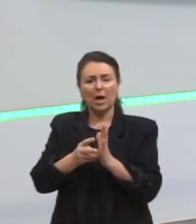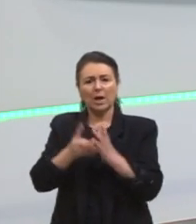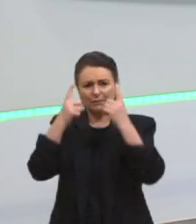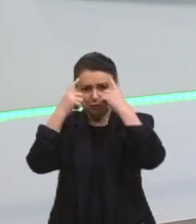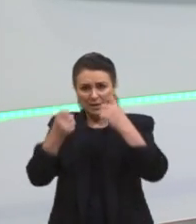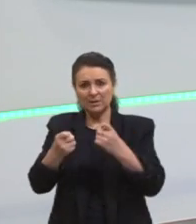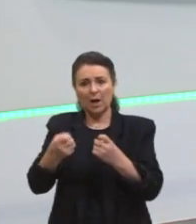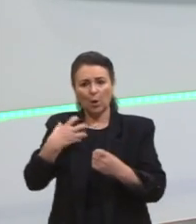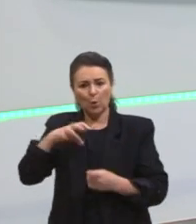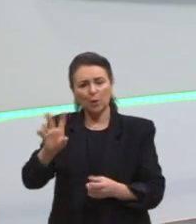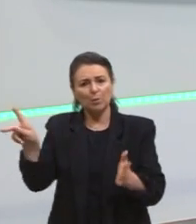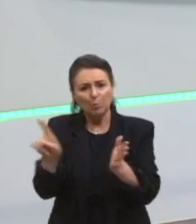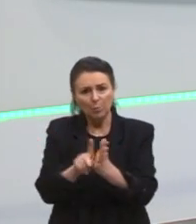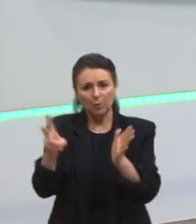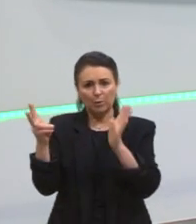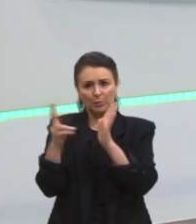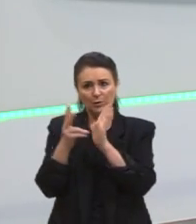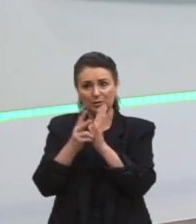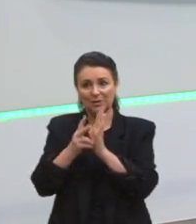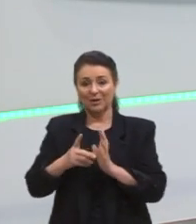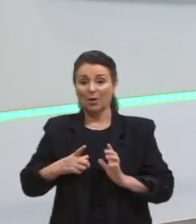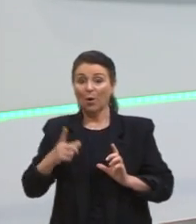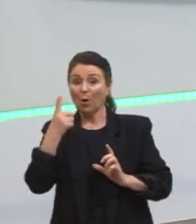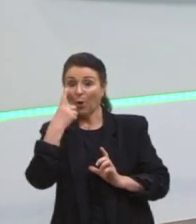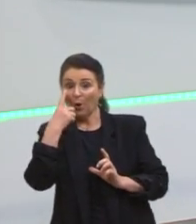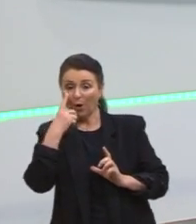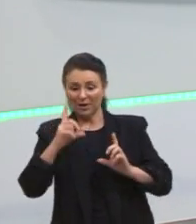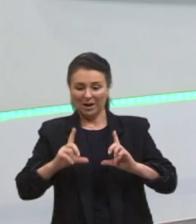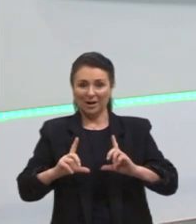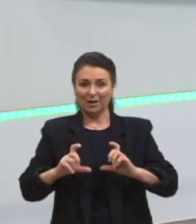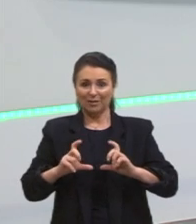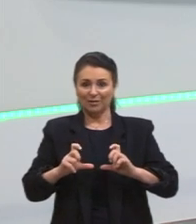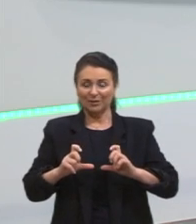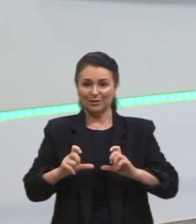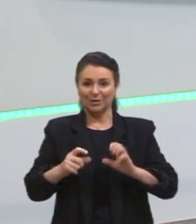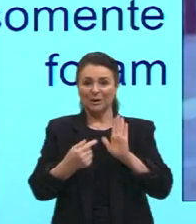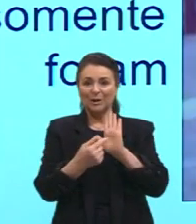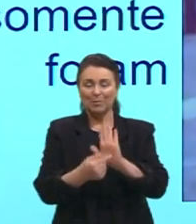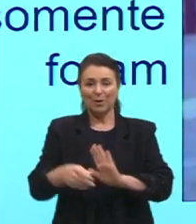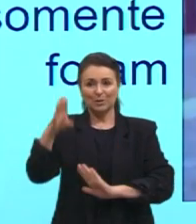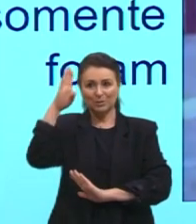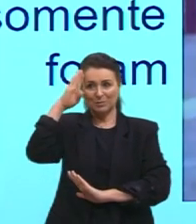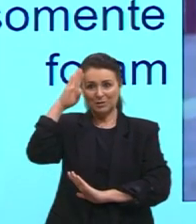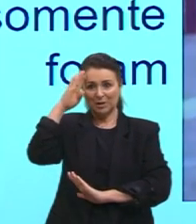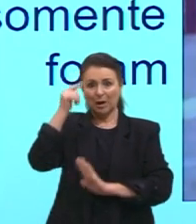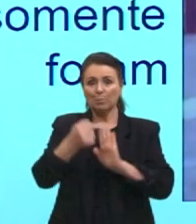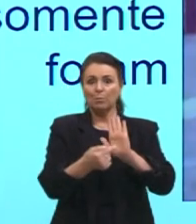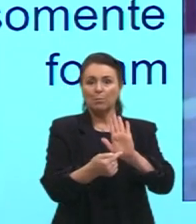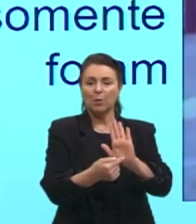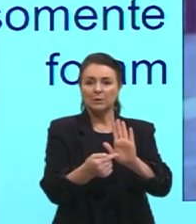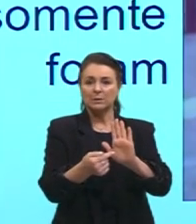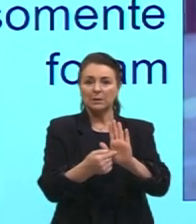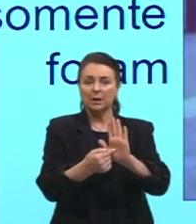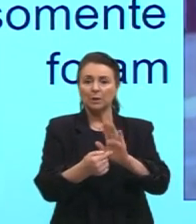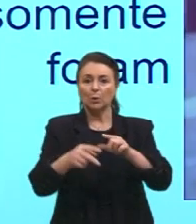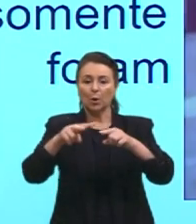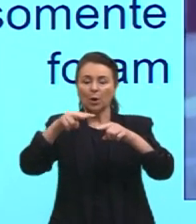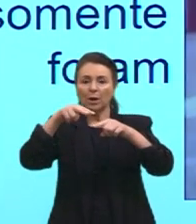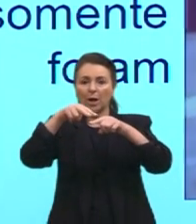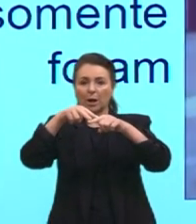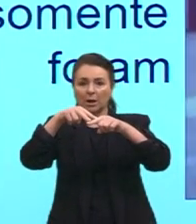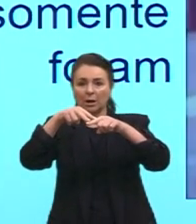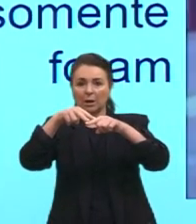gente tem uma foto com uma qualidade ruim, mas que mostra os militares, então, expondo um outro indígena no pau de arara.